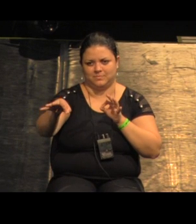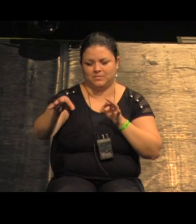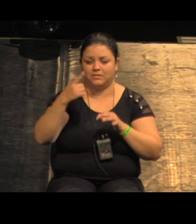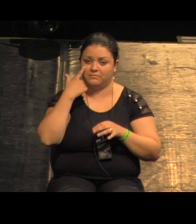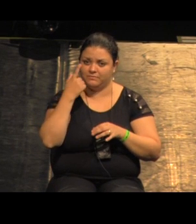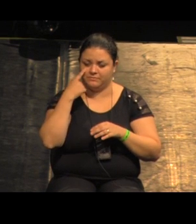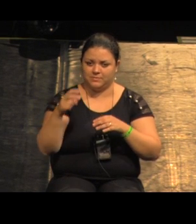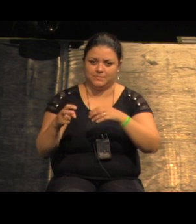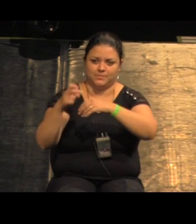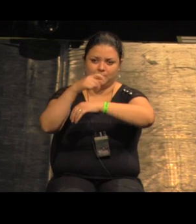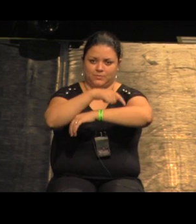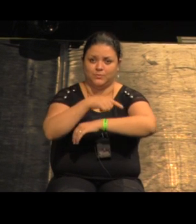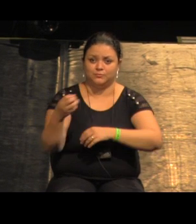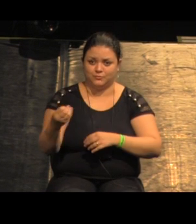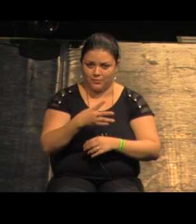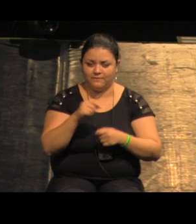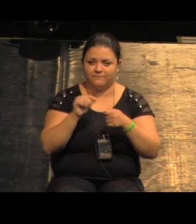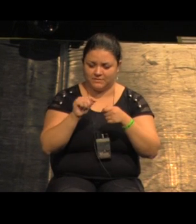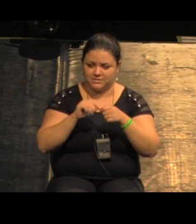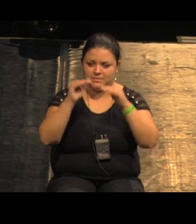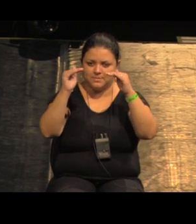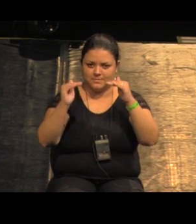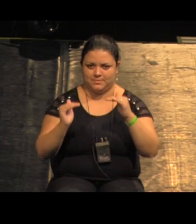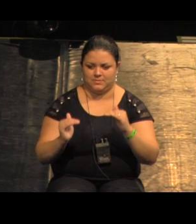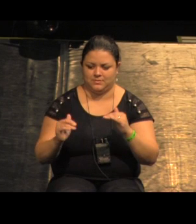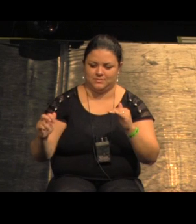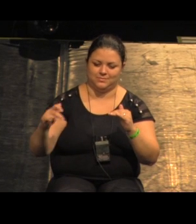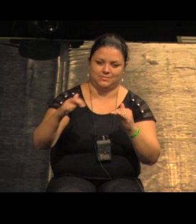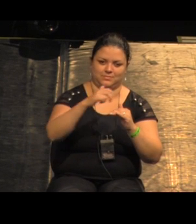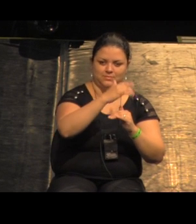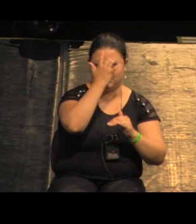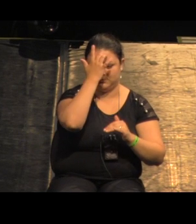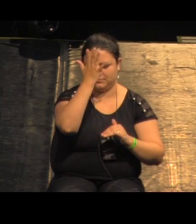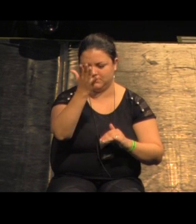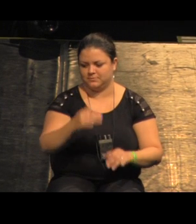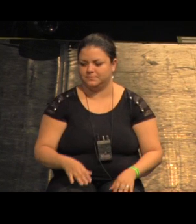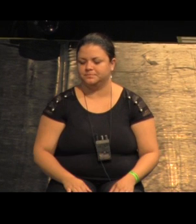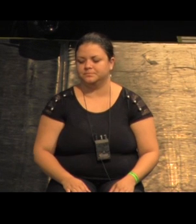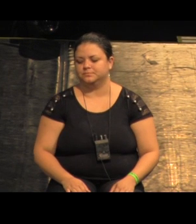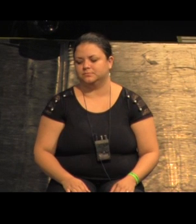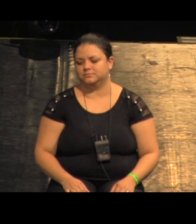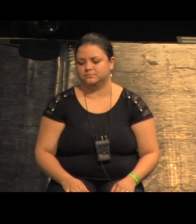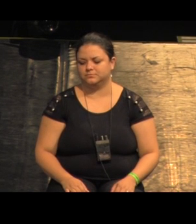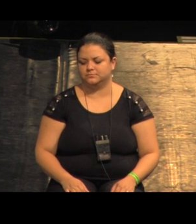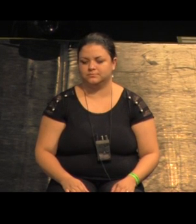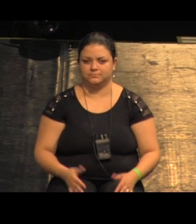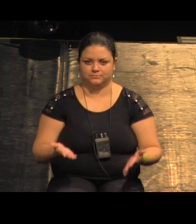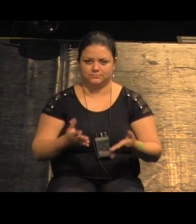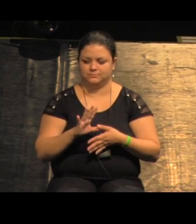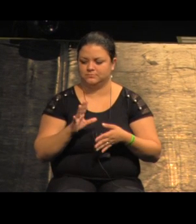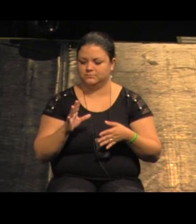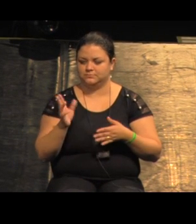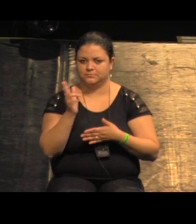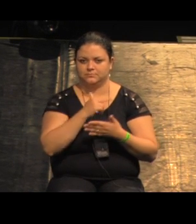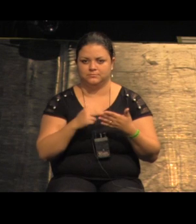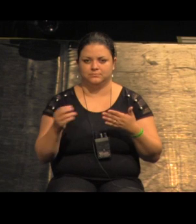a gente vai ver ela é perfeitamente caminhável então aí isso permite que a gente estabelecesse alguma sinergia aqui está a gente